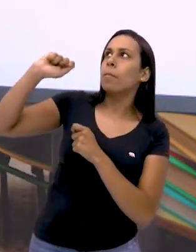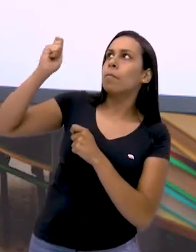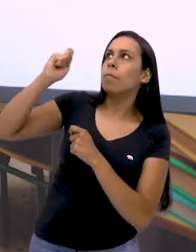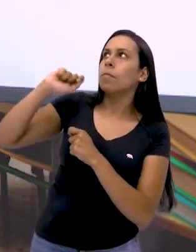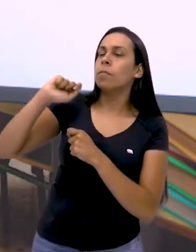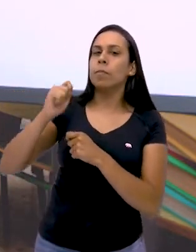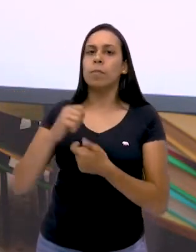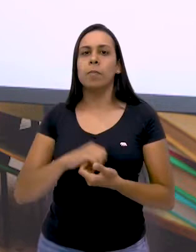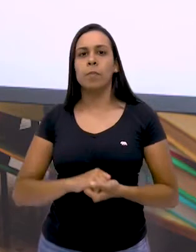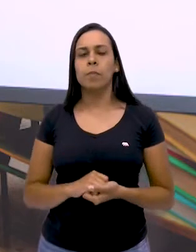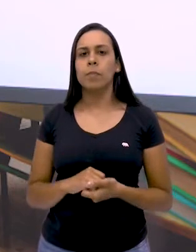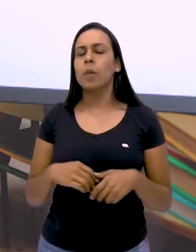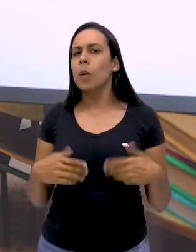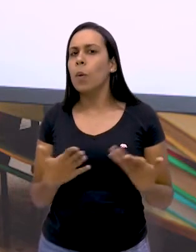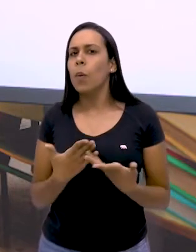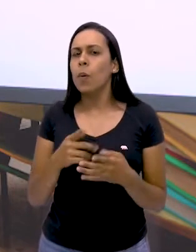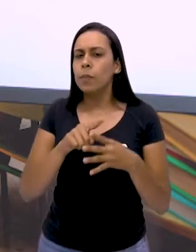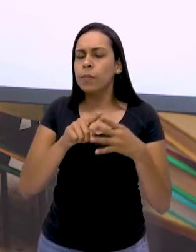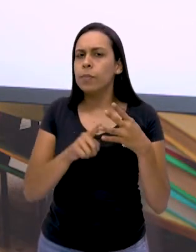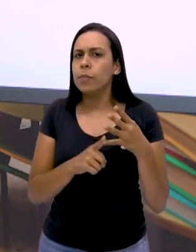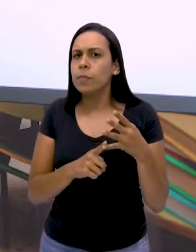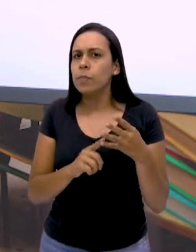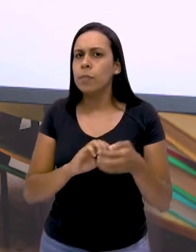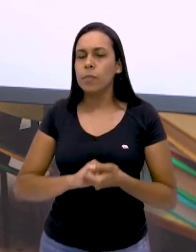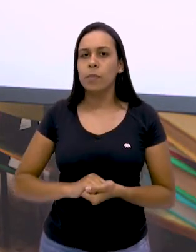aí? Qual dessas opções?